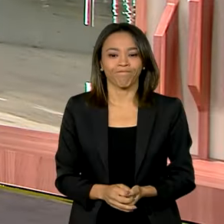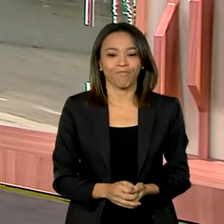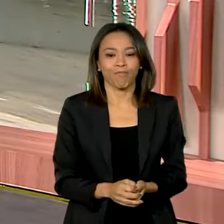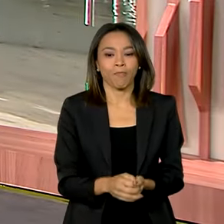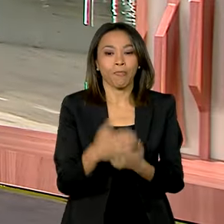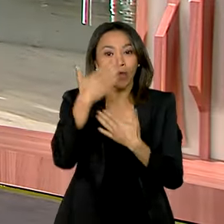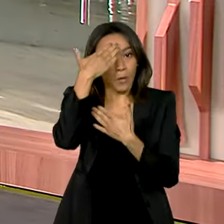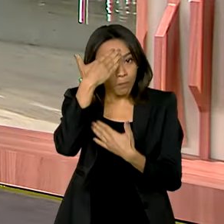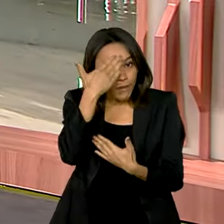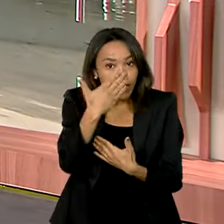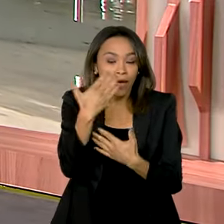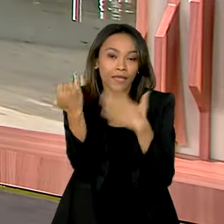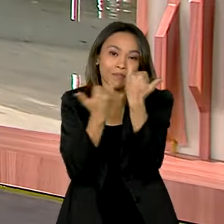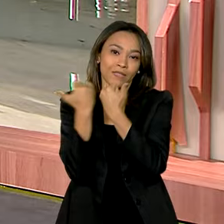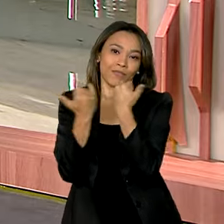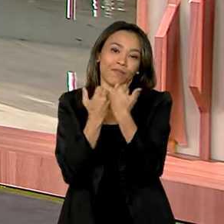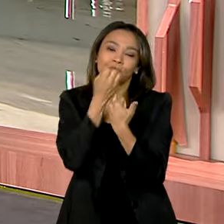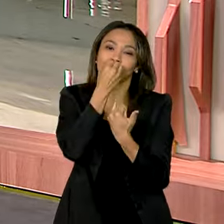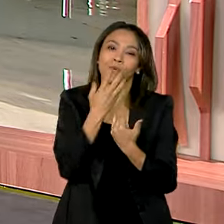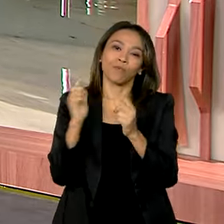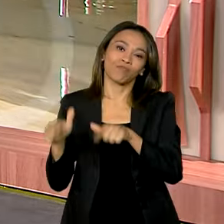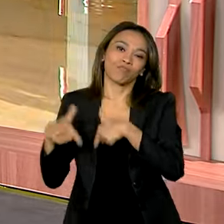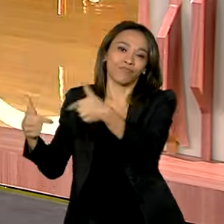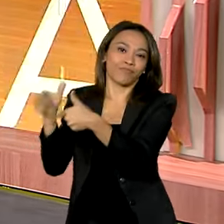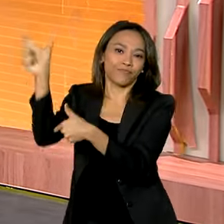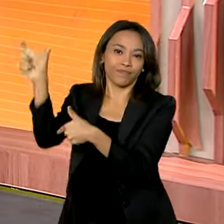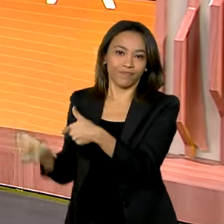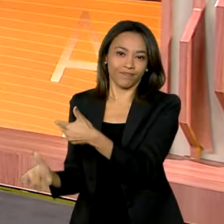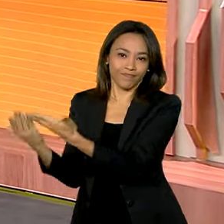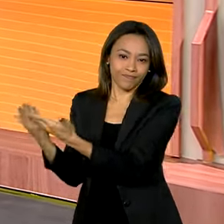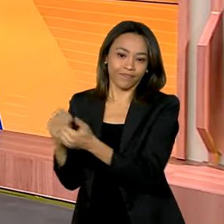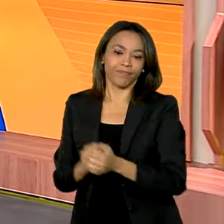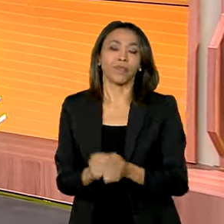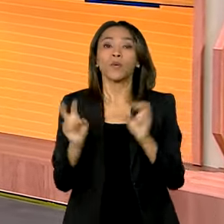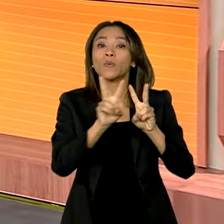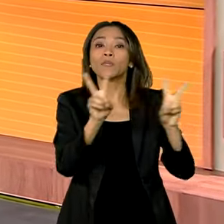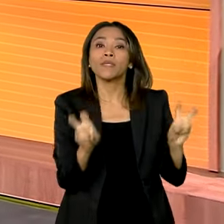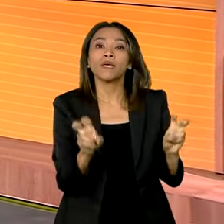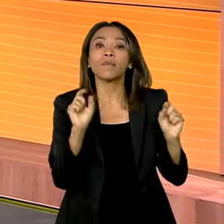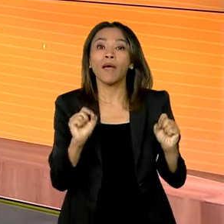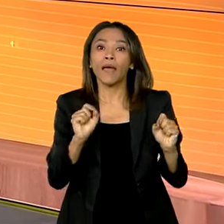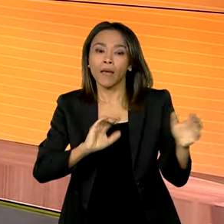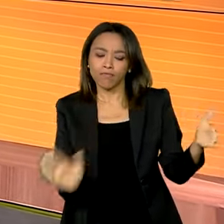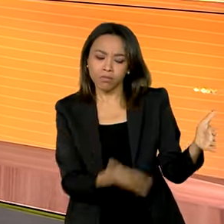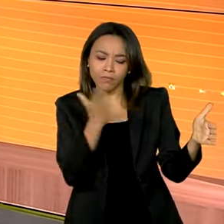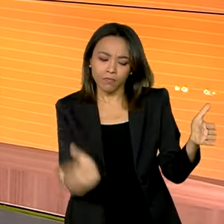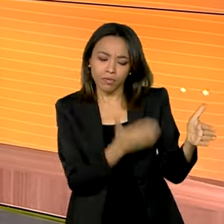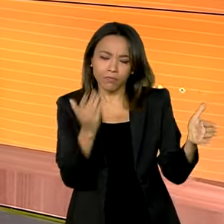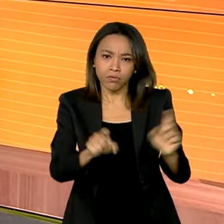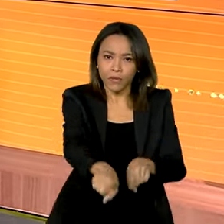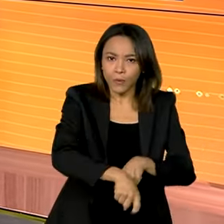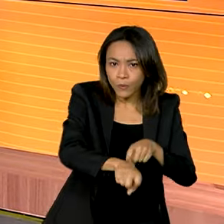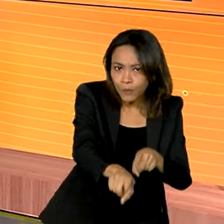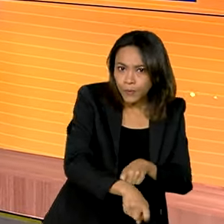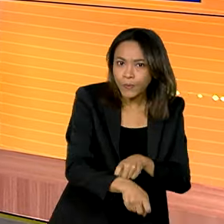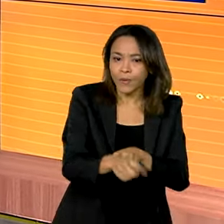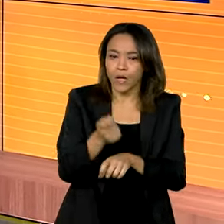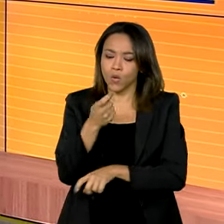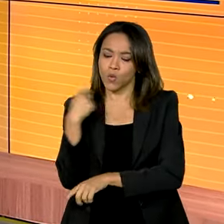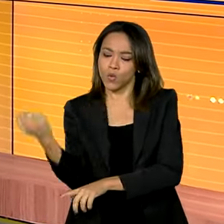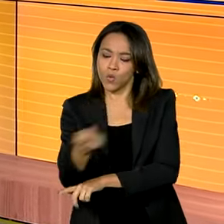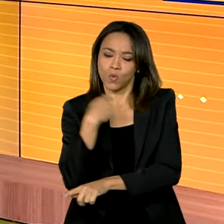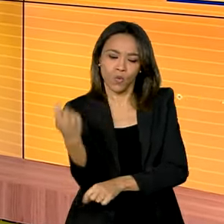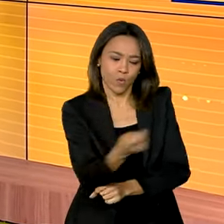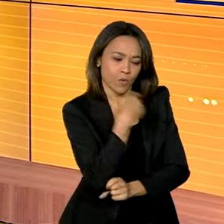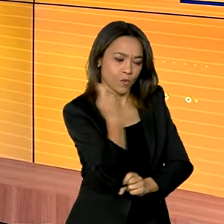Márcio. Obrigada pelas informações. Bom trabalho para você aí. O assunto agora é produção agrícola. A agricultura irrigada